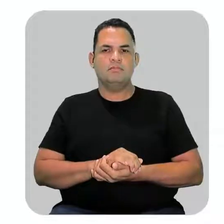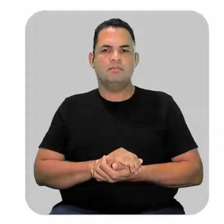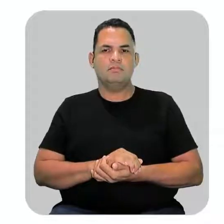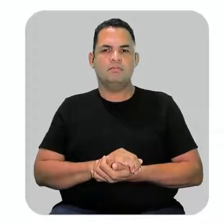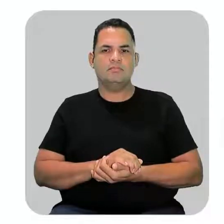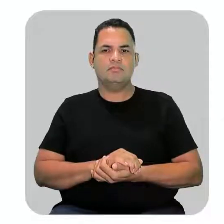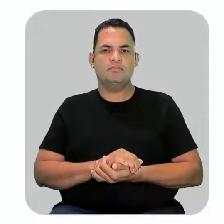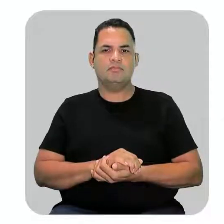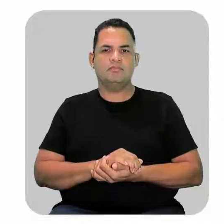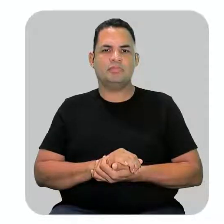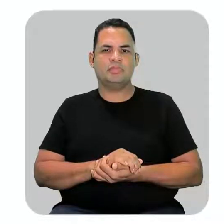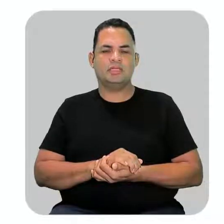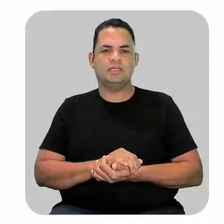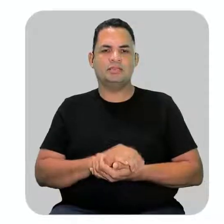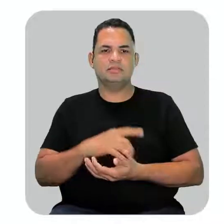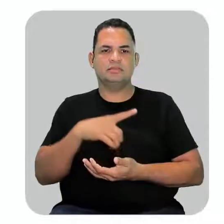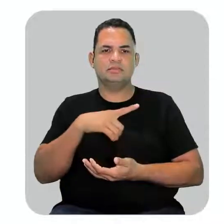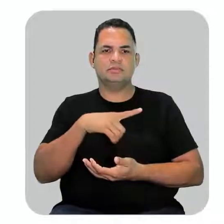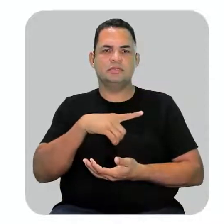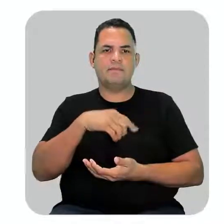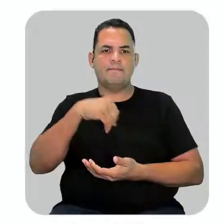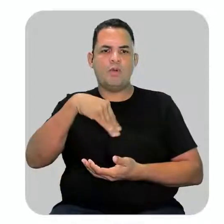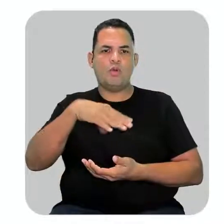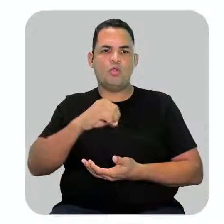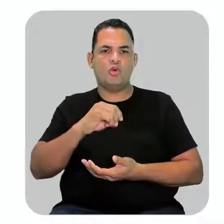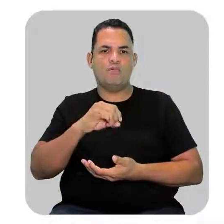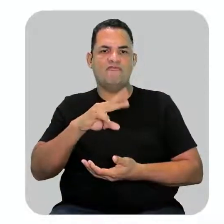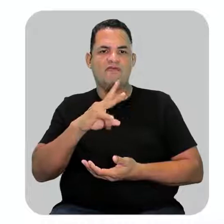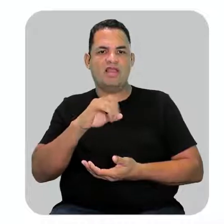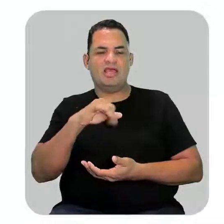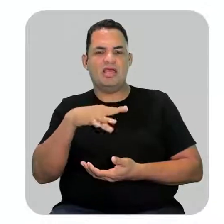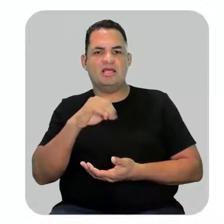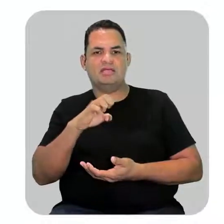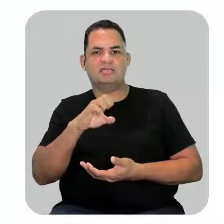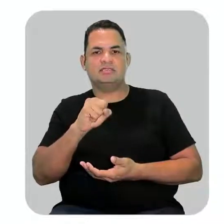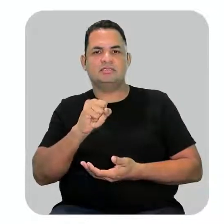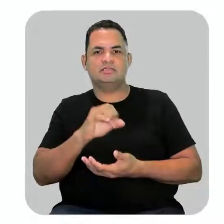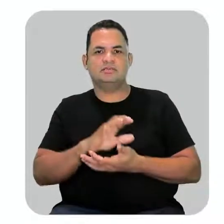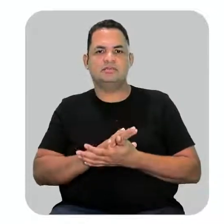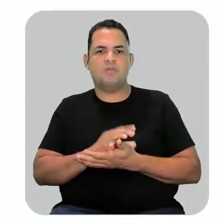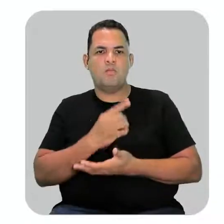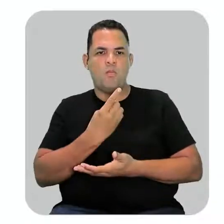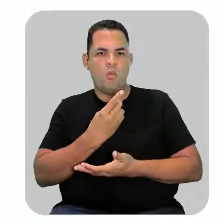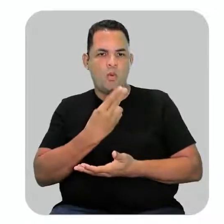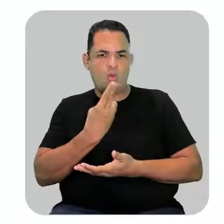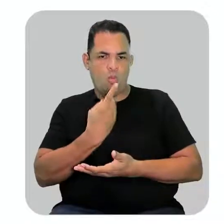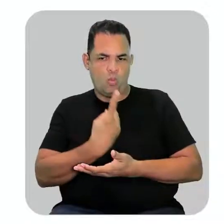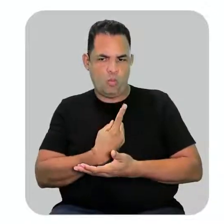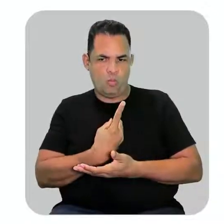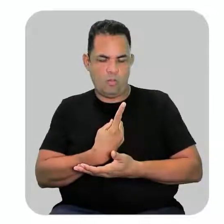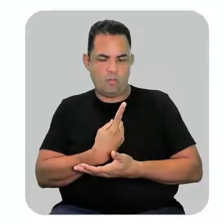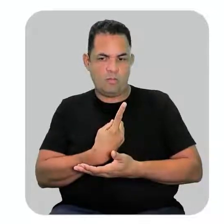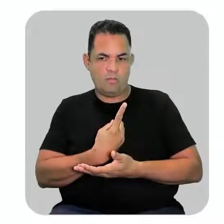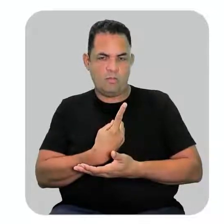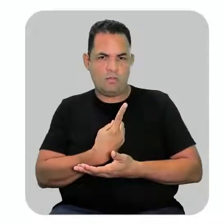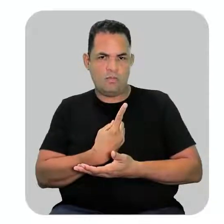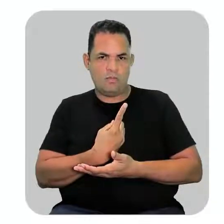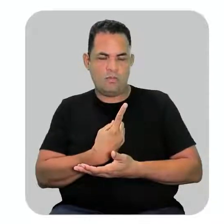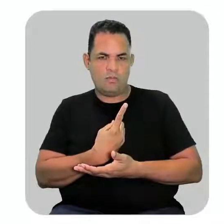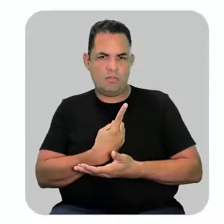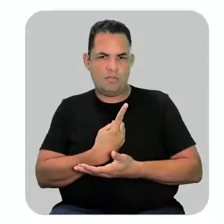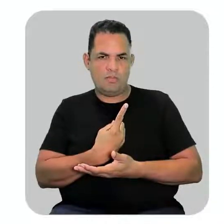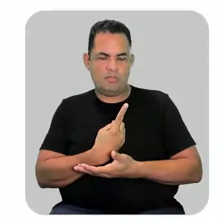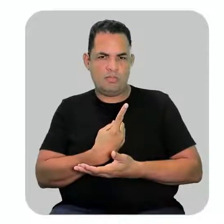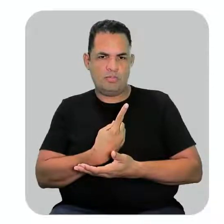Então, eles são denominados como monovalentes. Mono vem de um. Então,